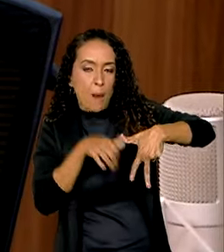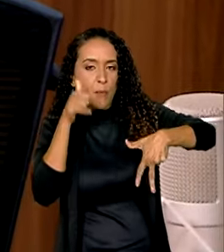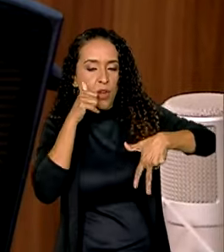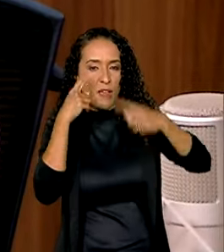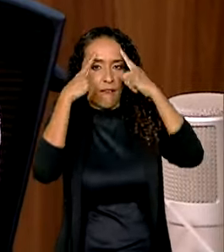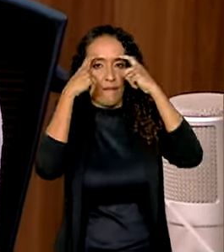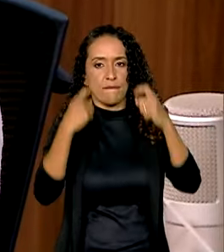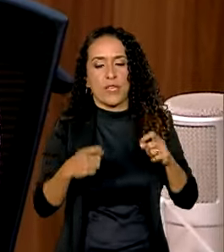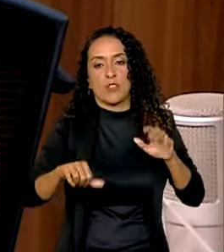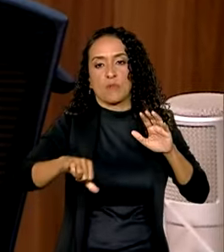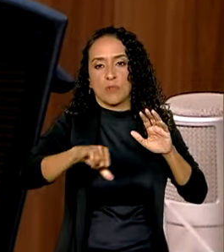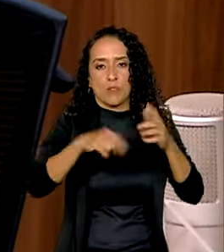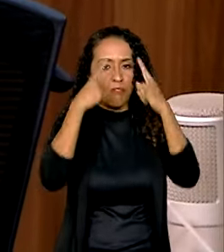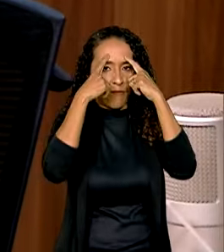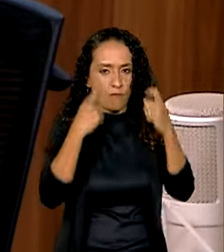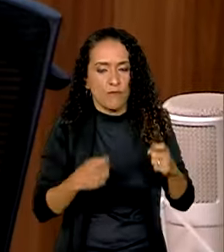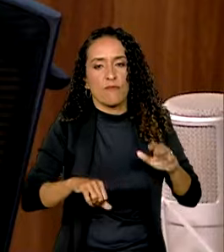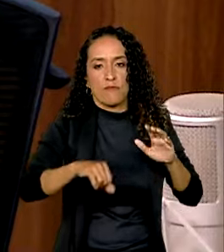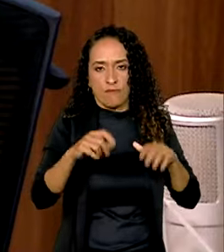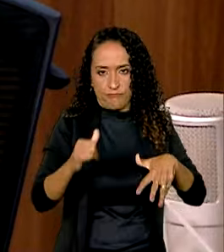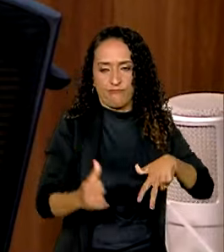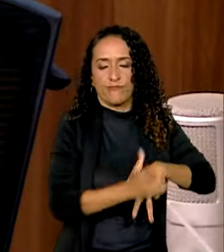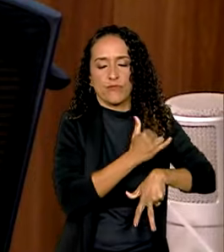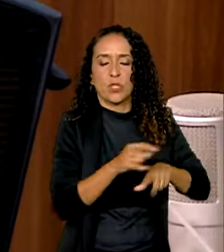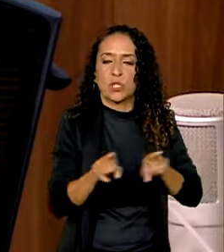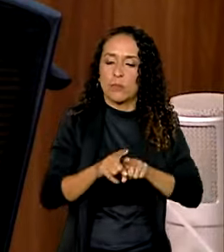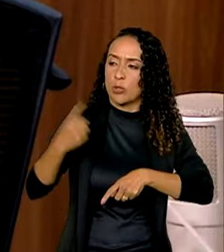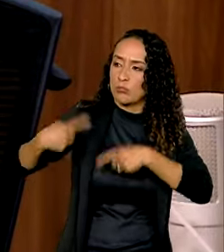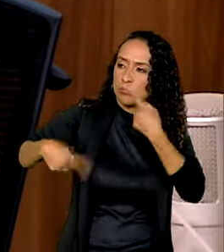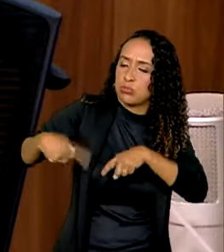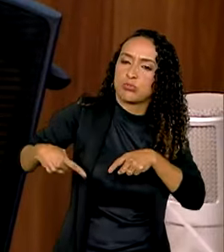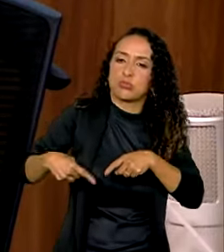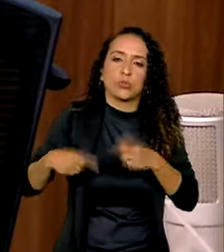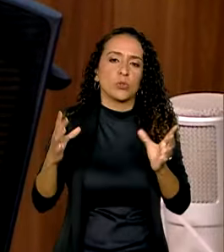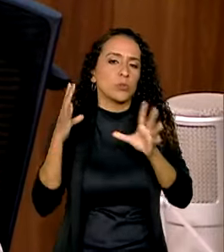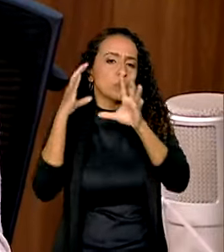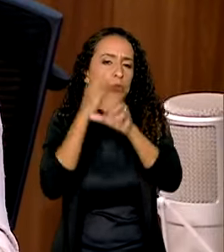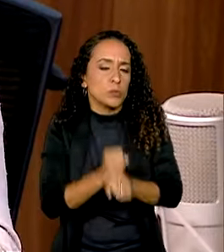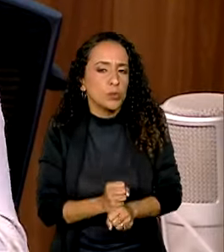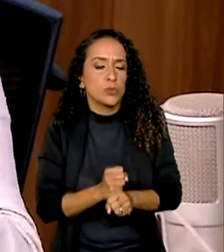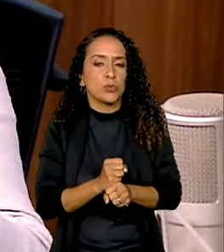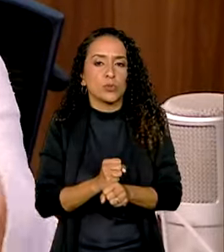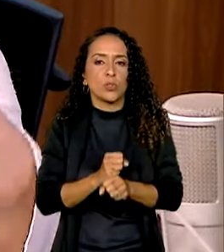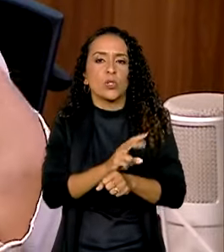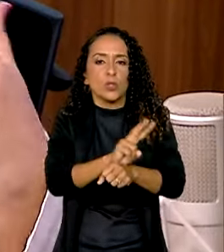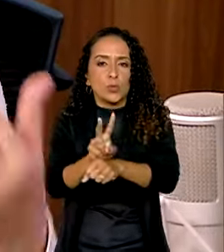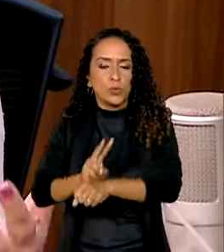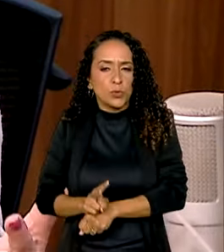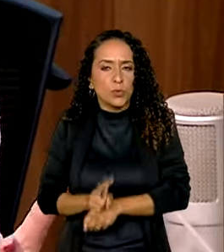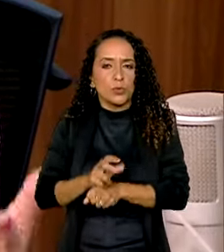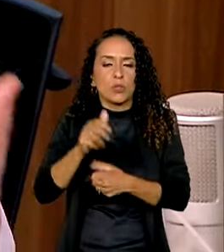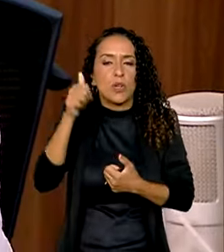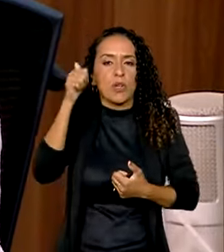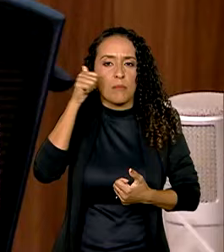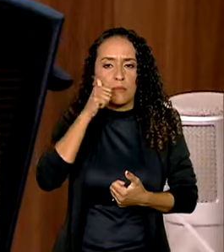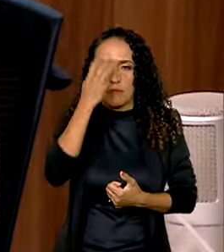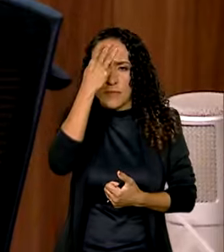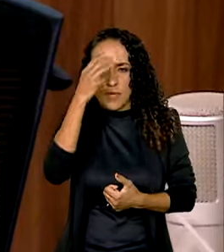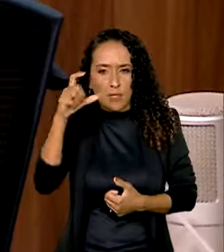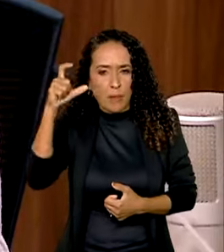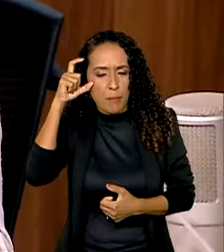de violência. A gente vai discutir, estamos discutindo e fechando o aumento das patrulhas Maria da Penha, principalmente para os municípios